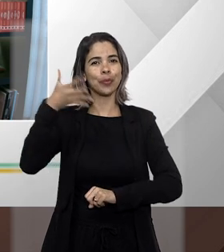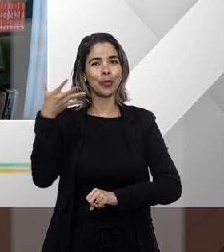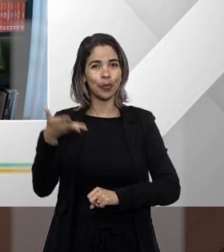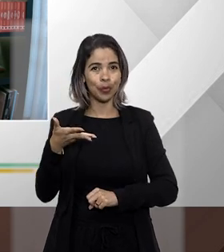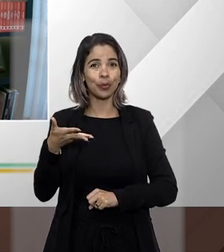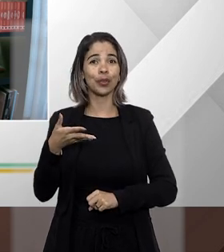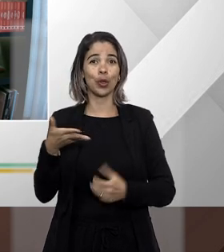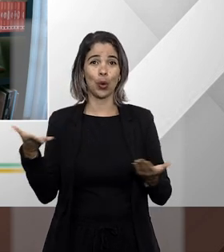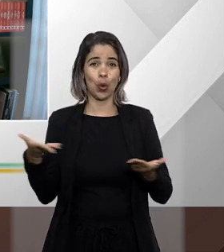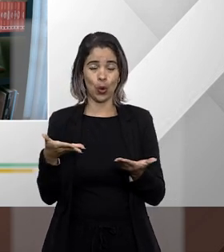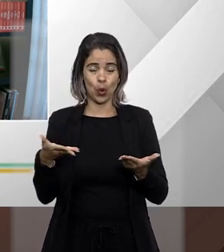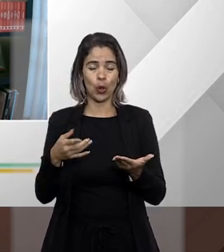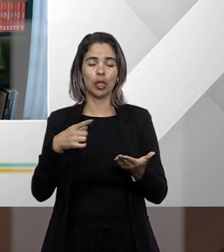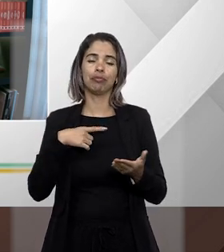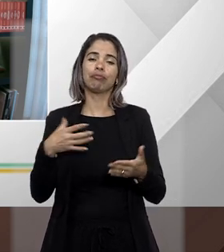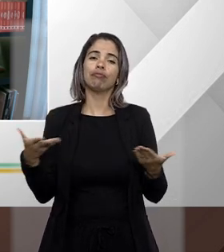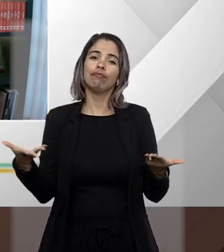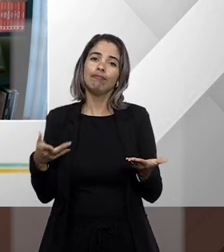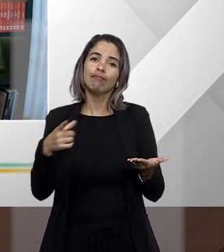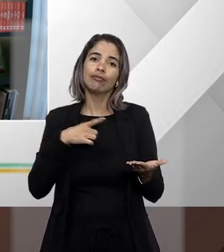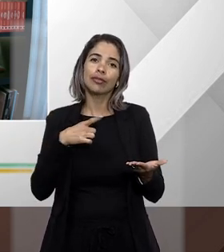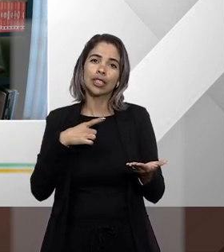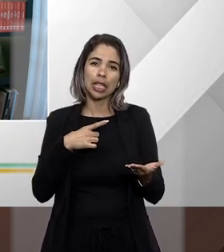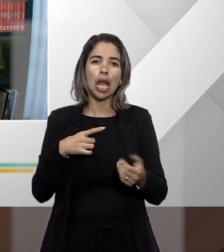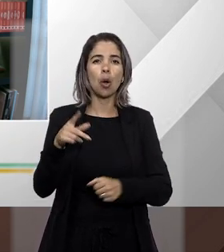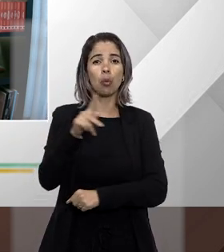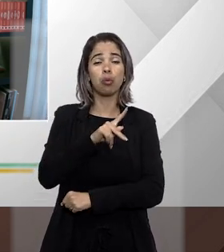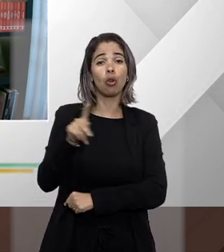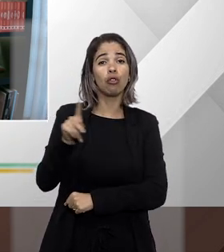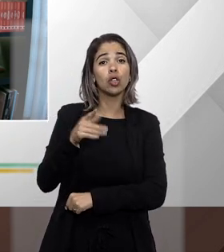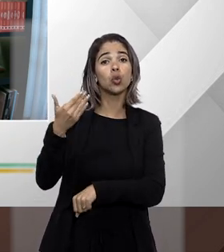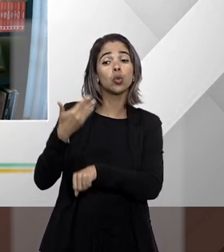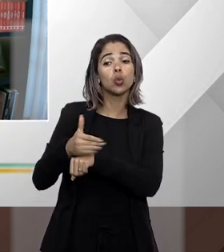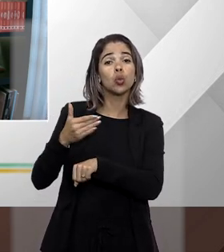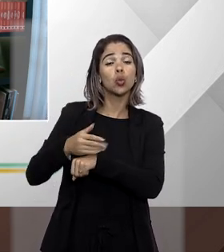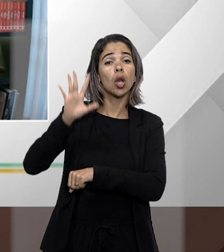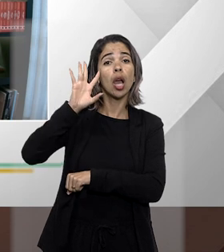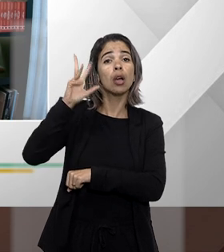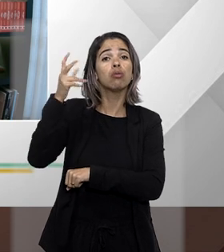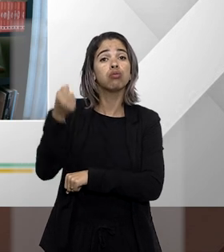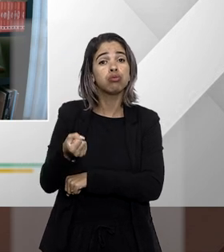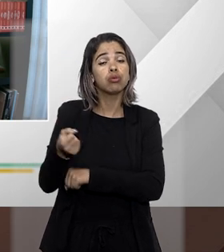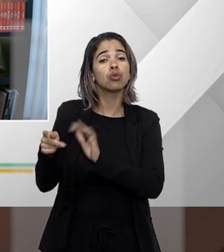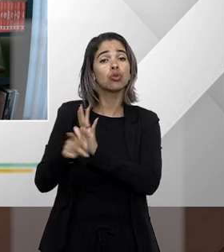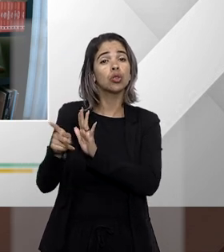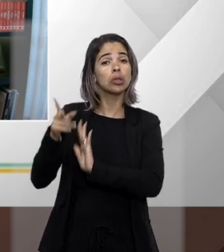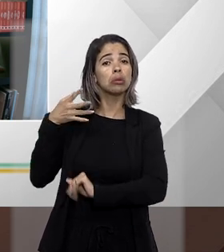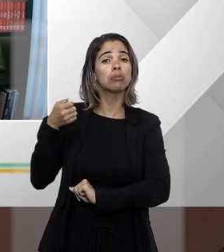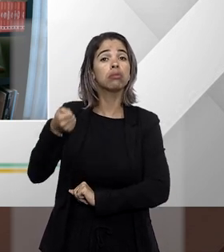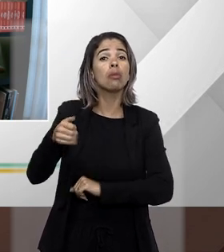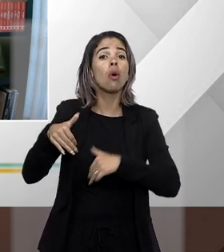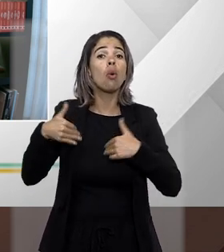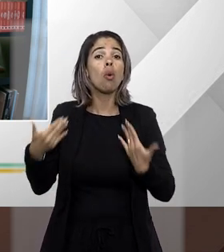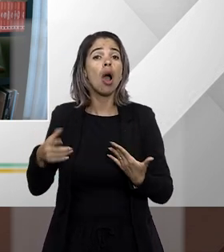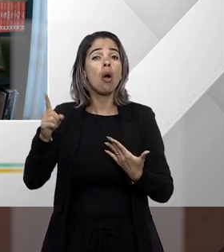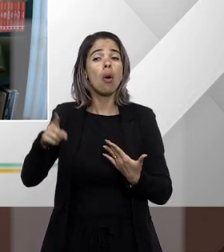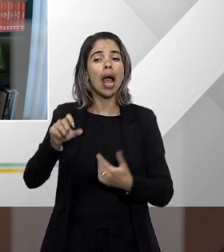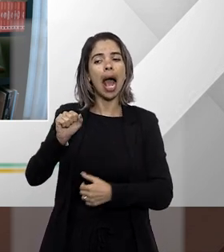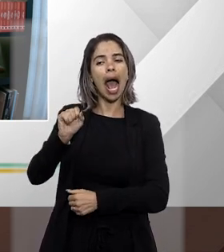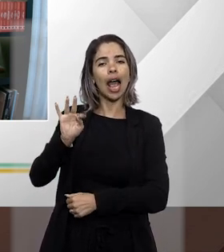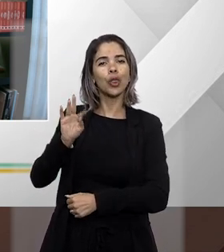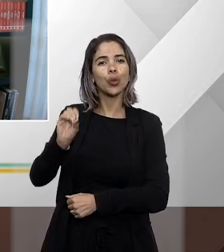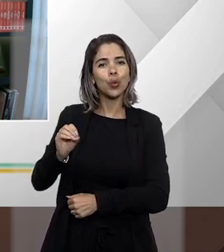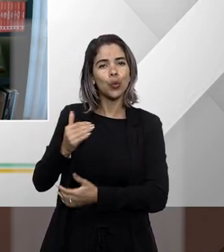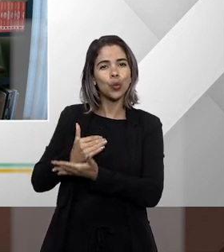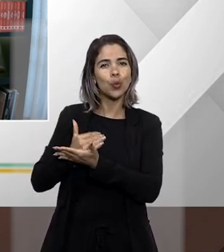professor Ailton enquanto julgador enquanto juiz quais são os atos iniciais de um magistrado que se depara com uma ação de mandato